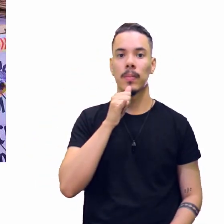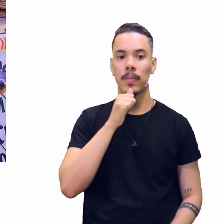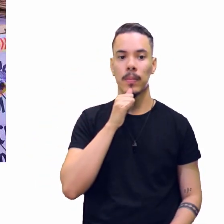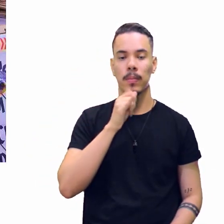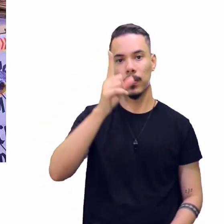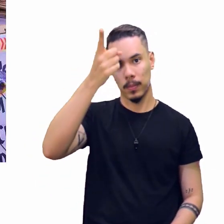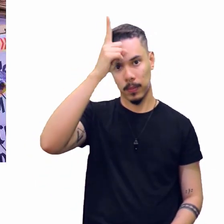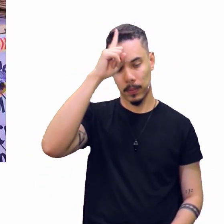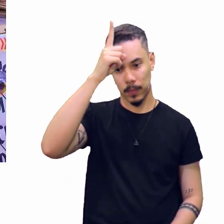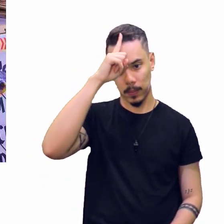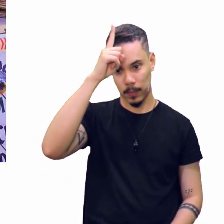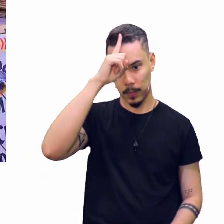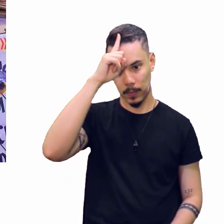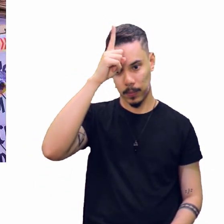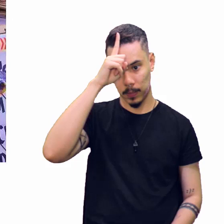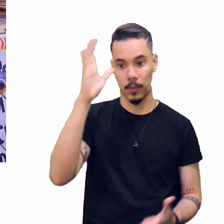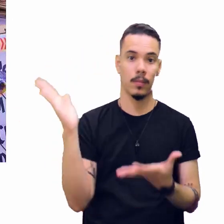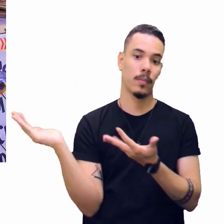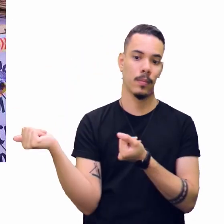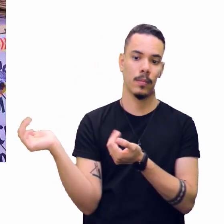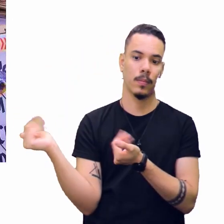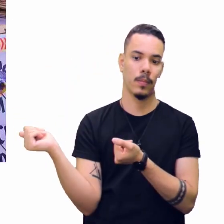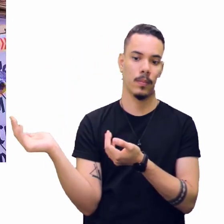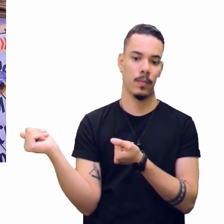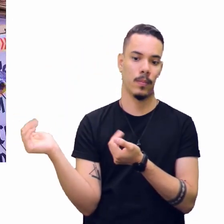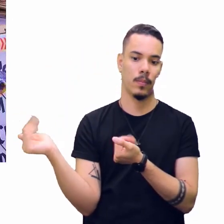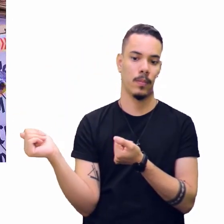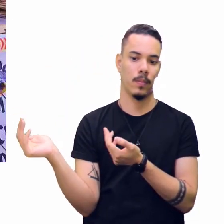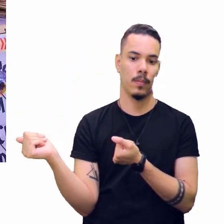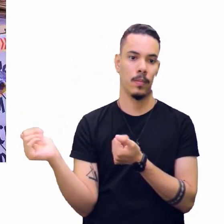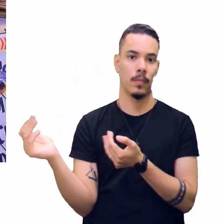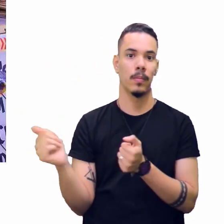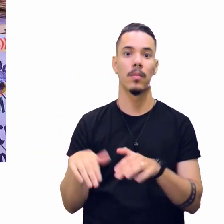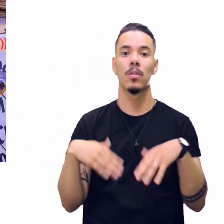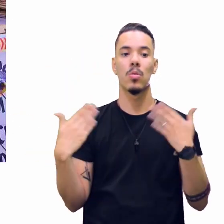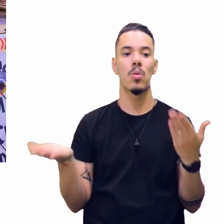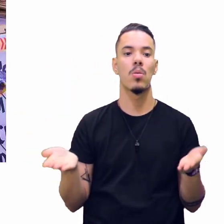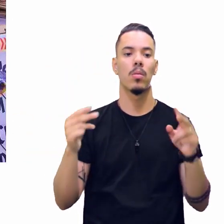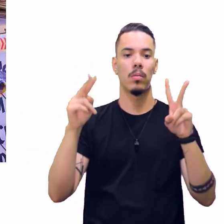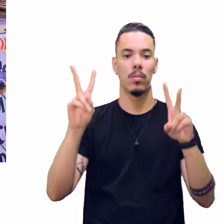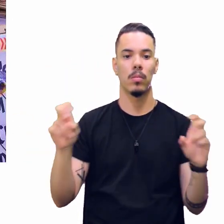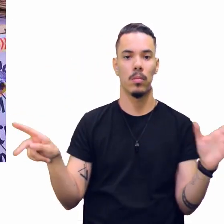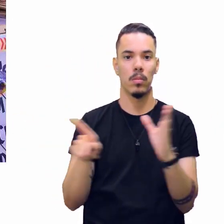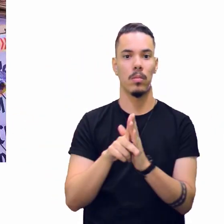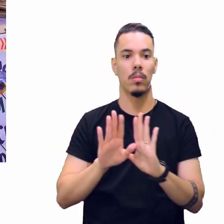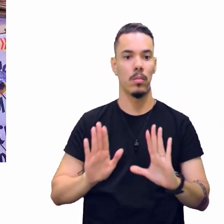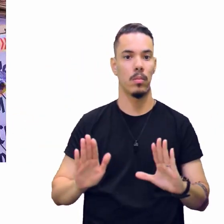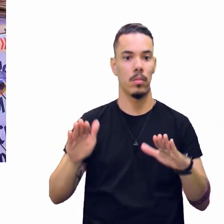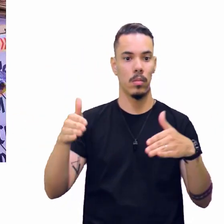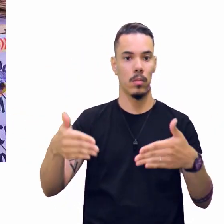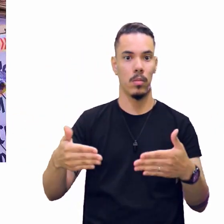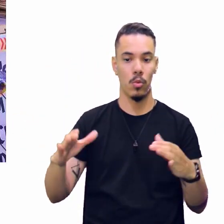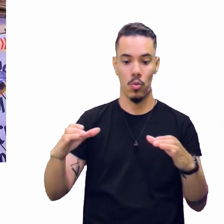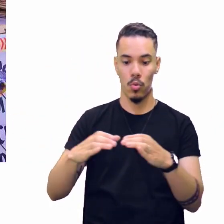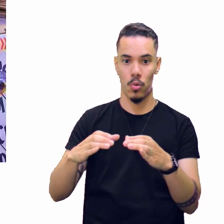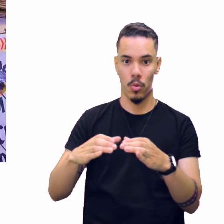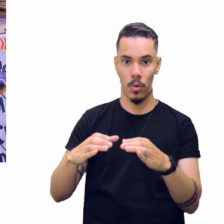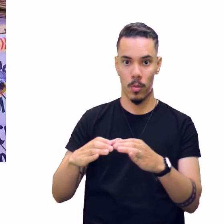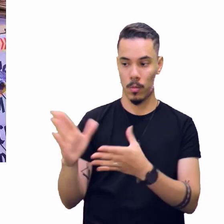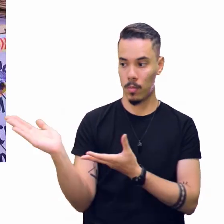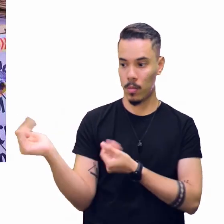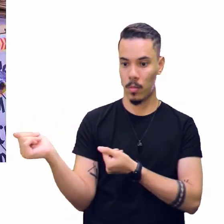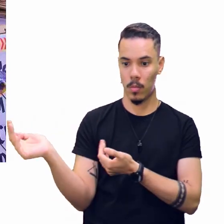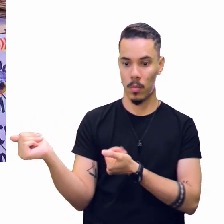ao público juvenil. Qual é o assunto que esse público gosta?